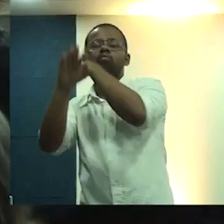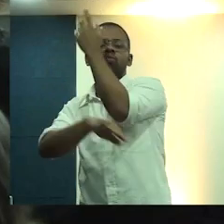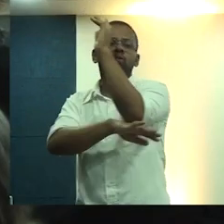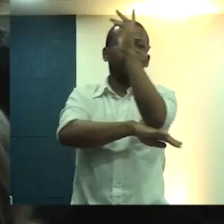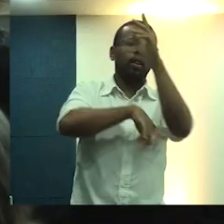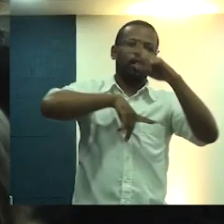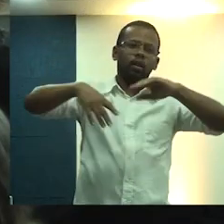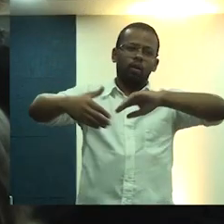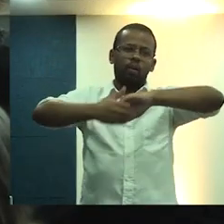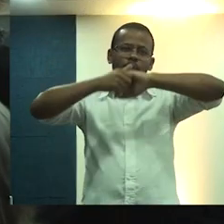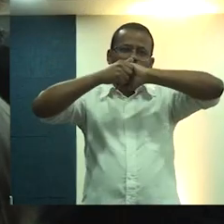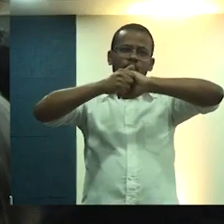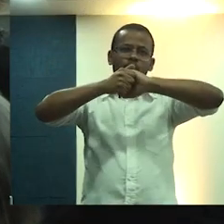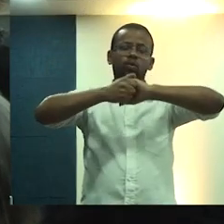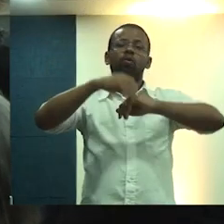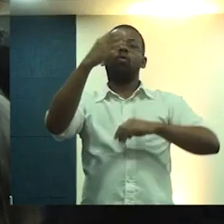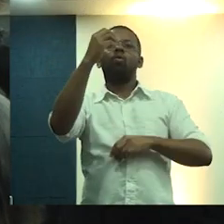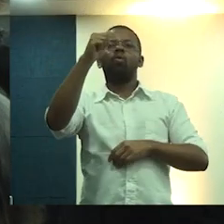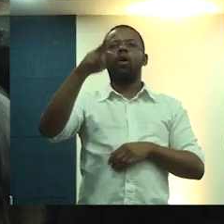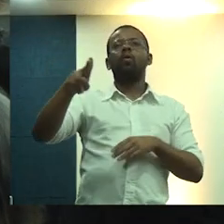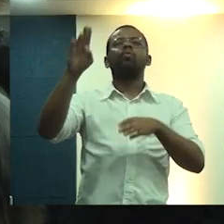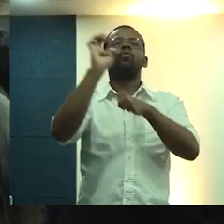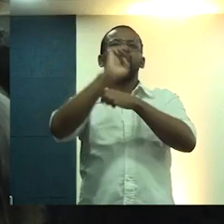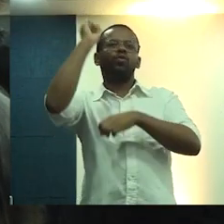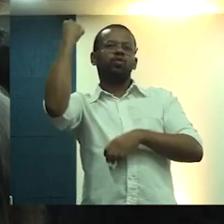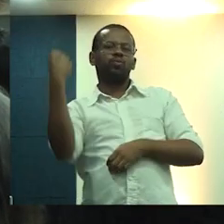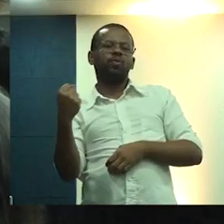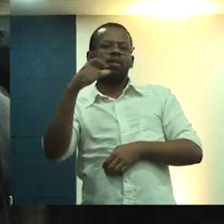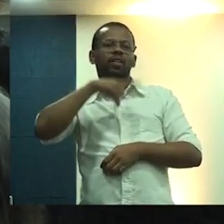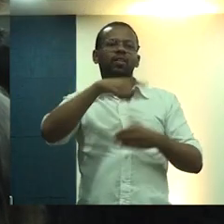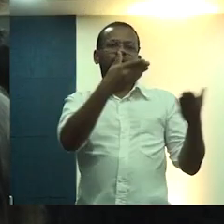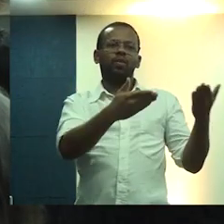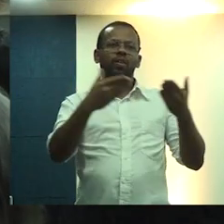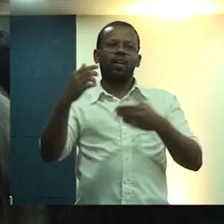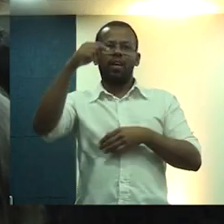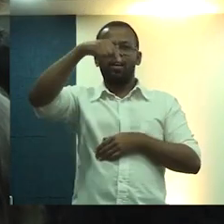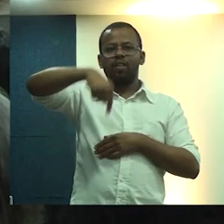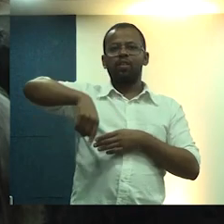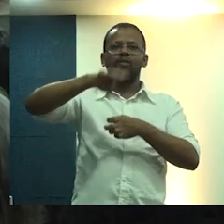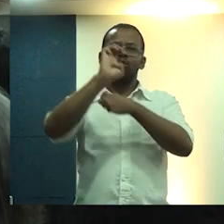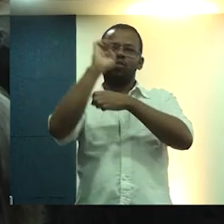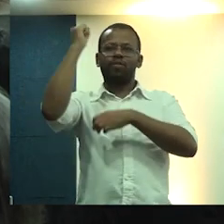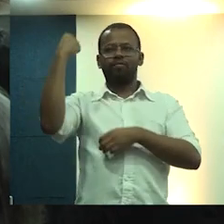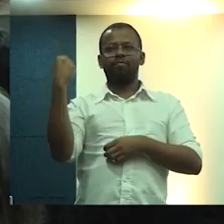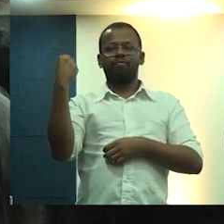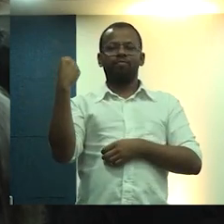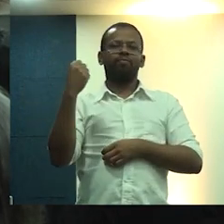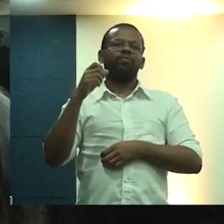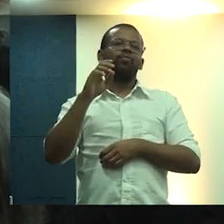da parceria com o CAL Sergipe, que nos recebe aqui em Aracaju.